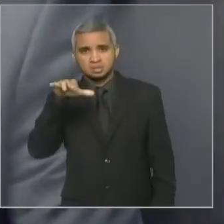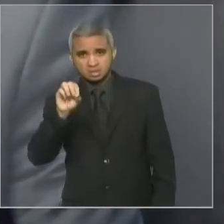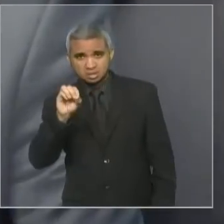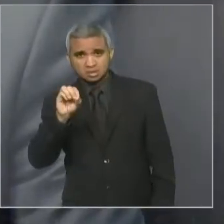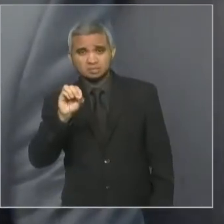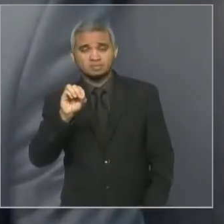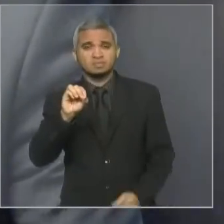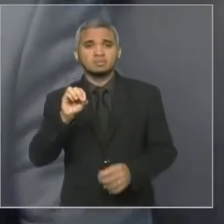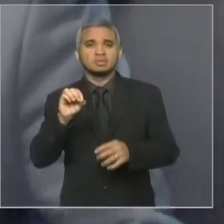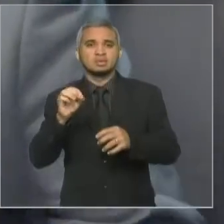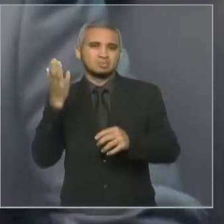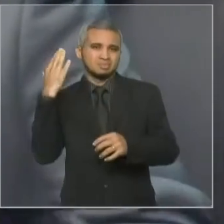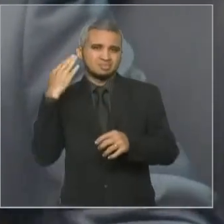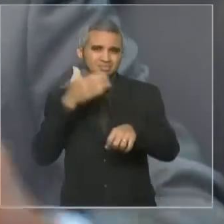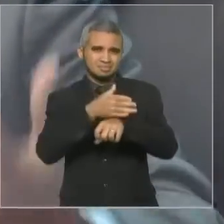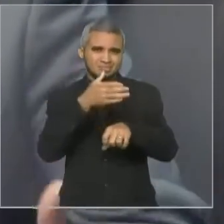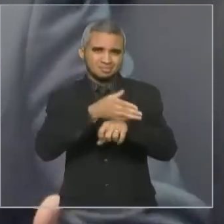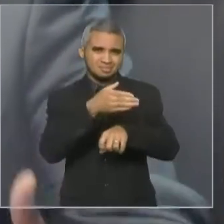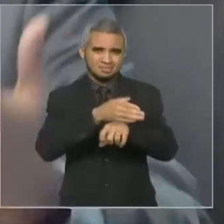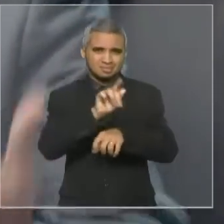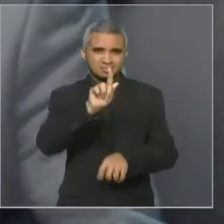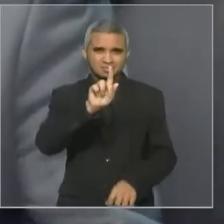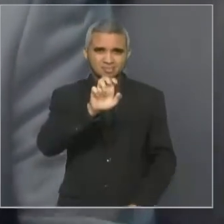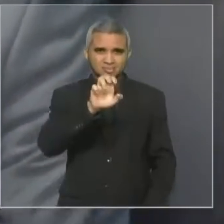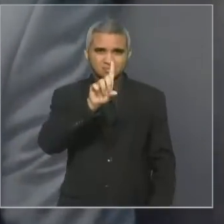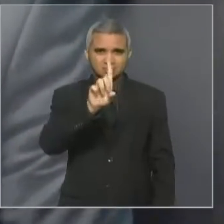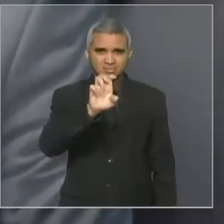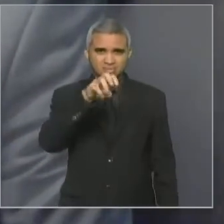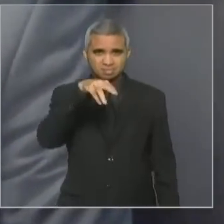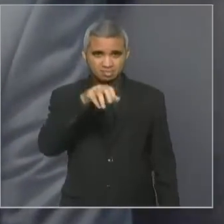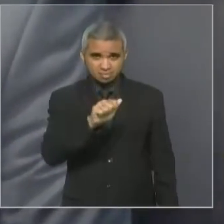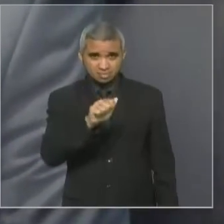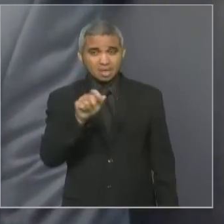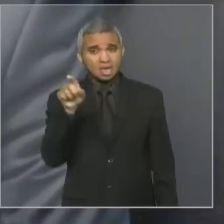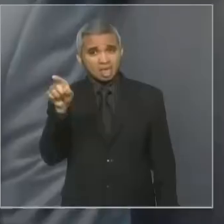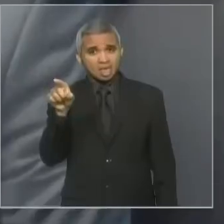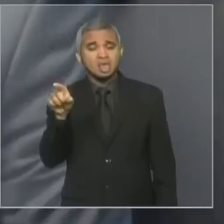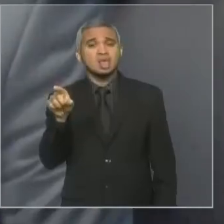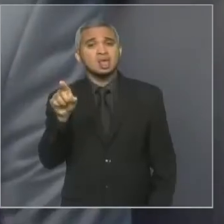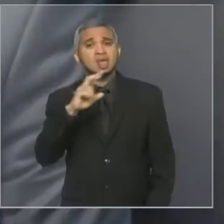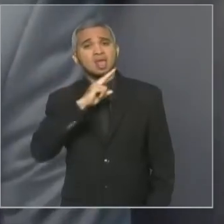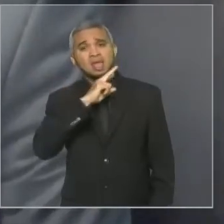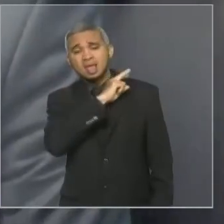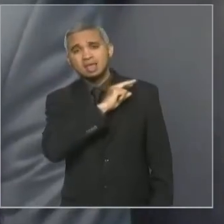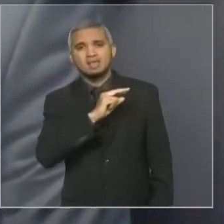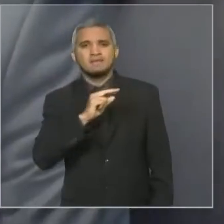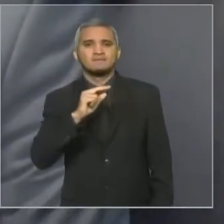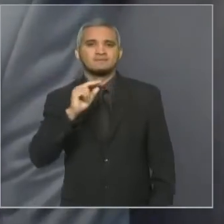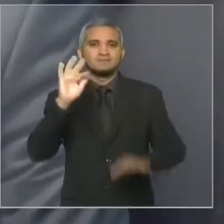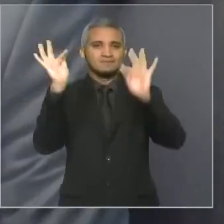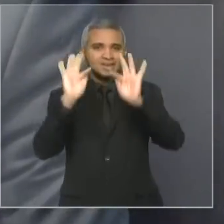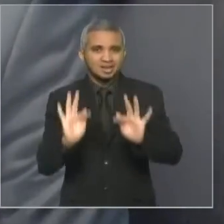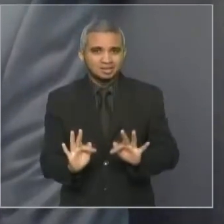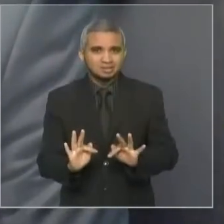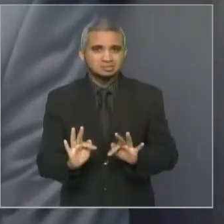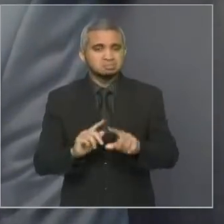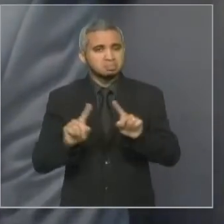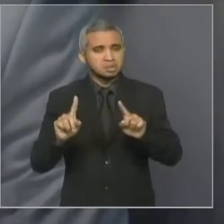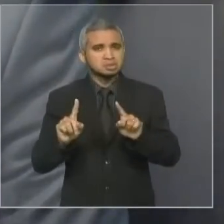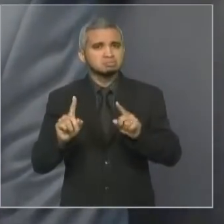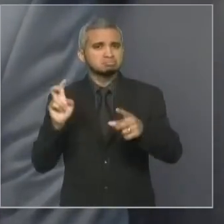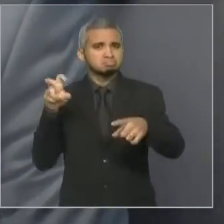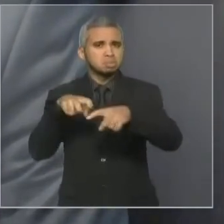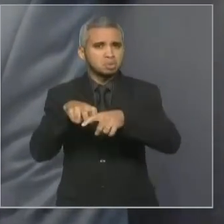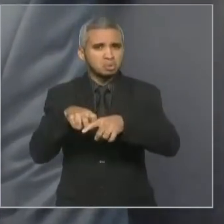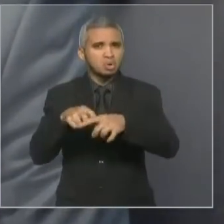Jadema, era uma pessoa feliz, e hoje continua esta pessoa feliz, que nas adversidades da vida encontra